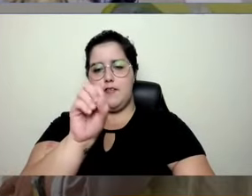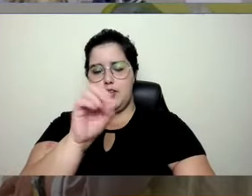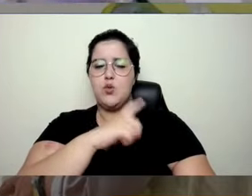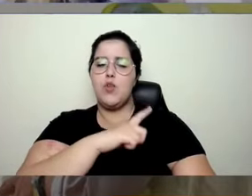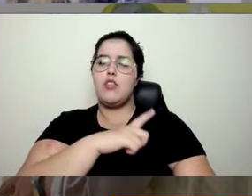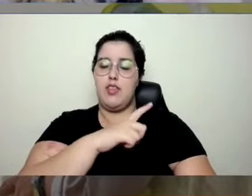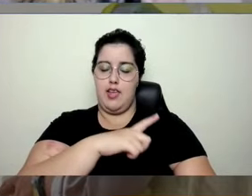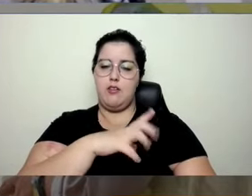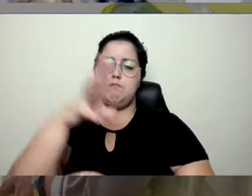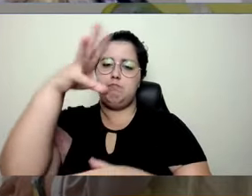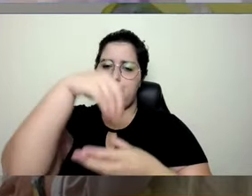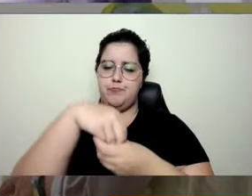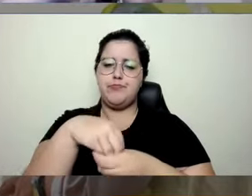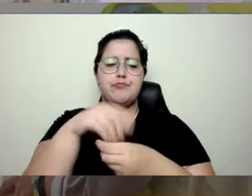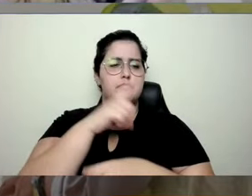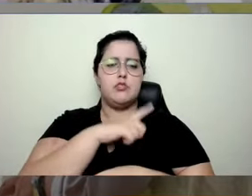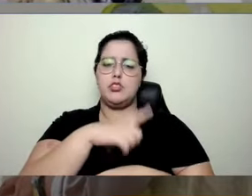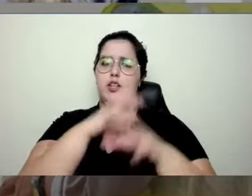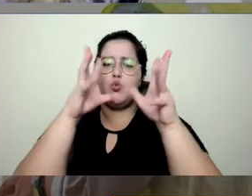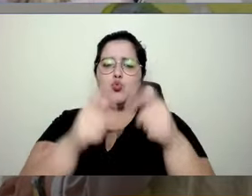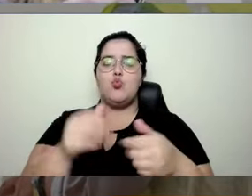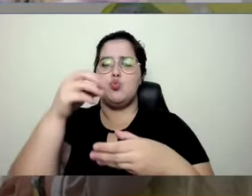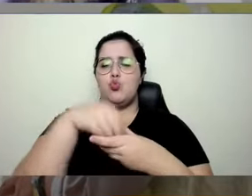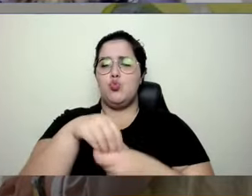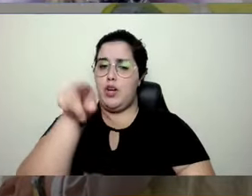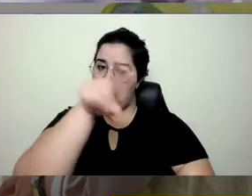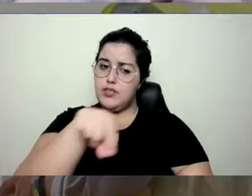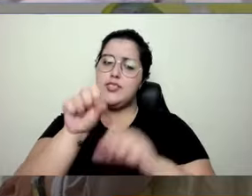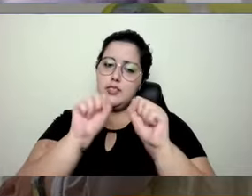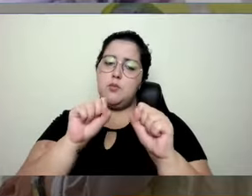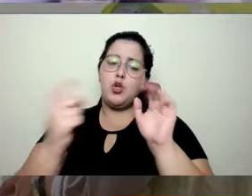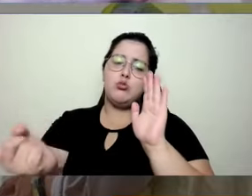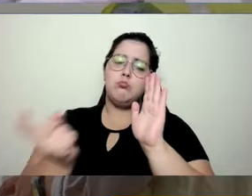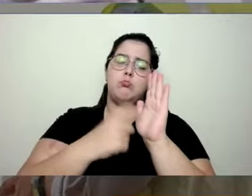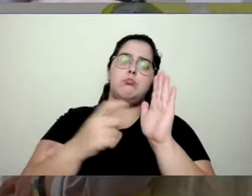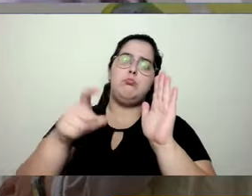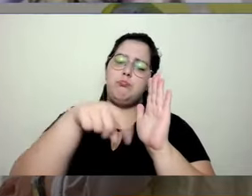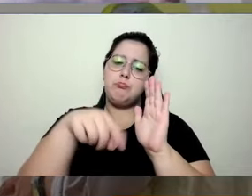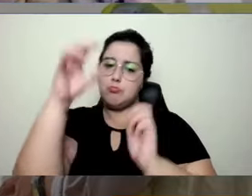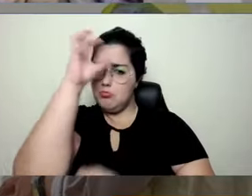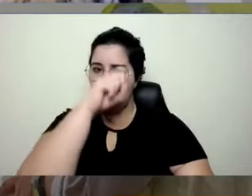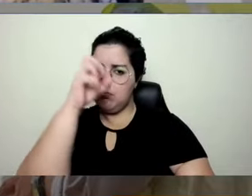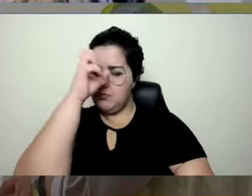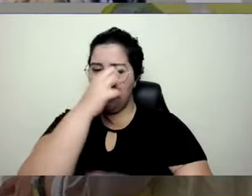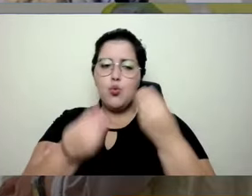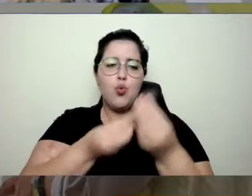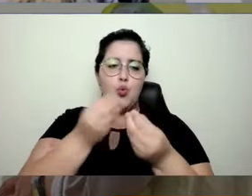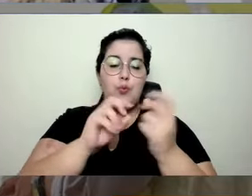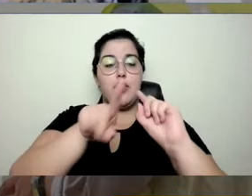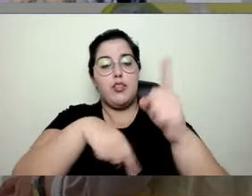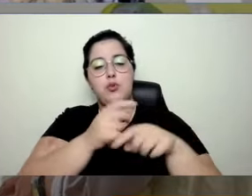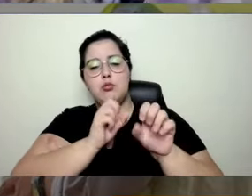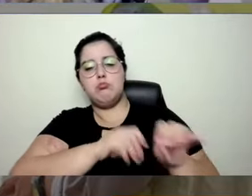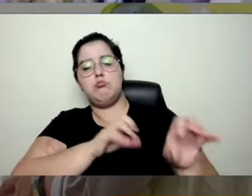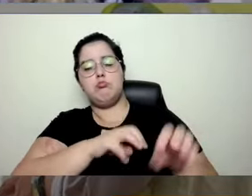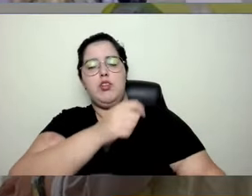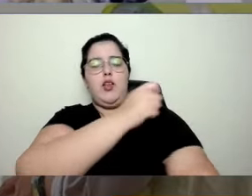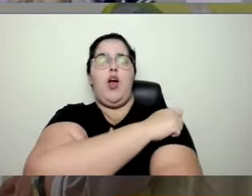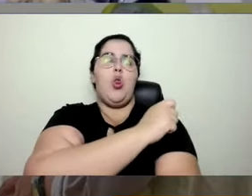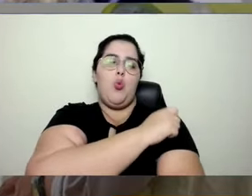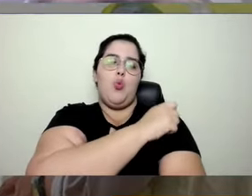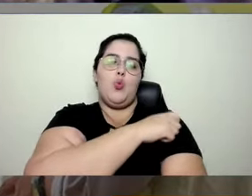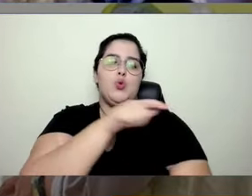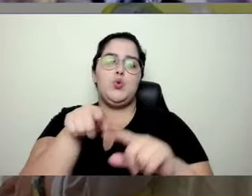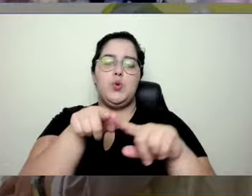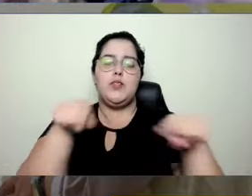corporativa tem tudo isso, os professores podem ir lá, dar uma olhadinha, aprender, e depois trazer para a sala de